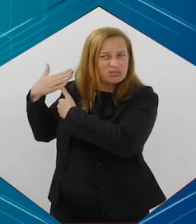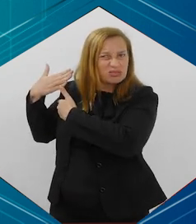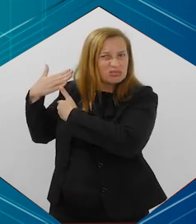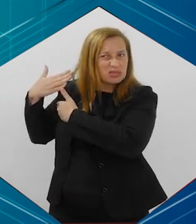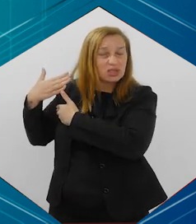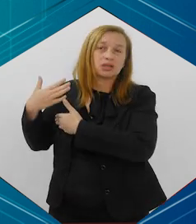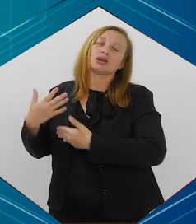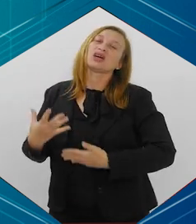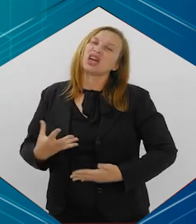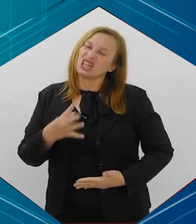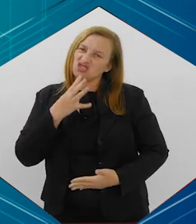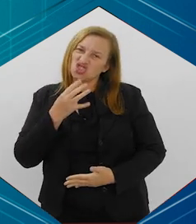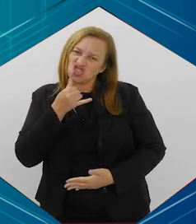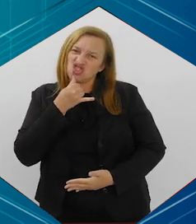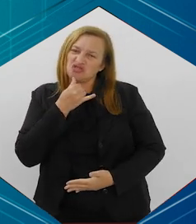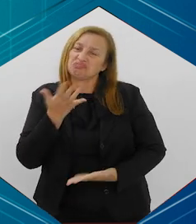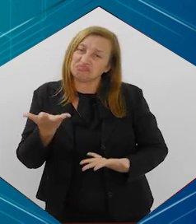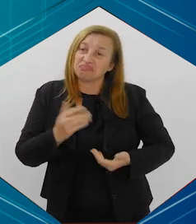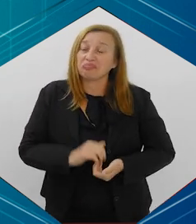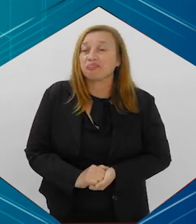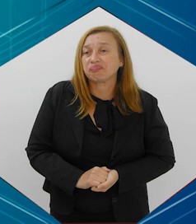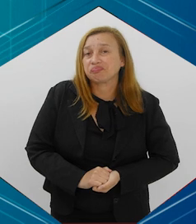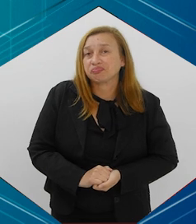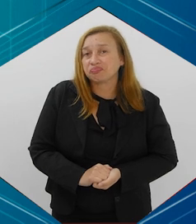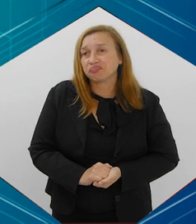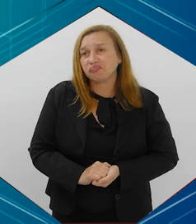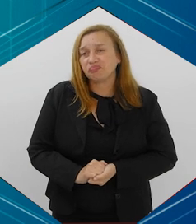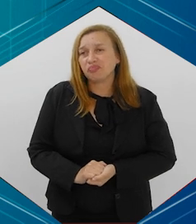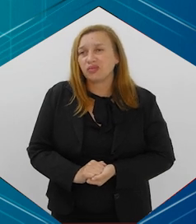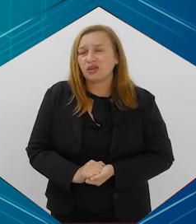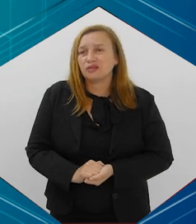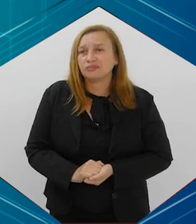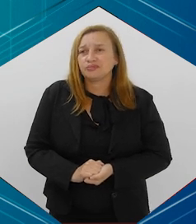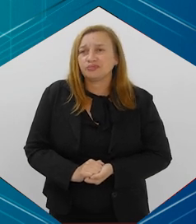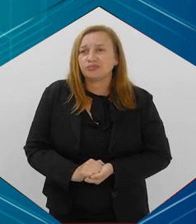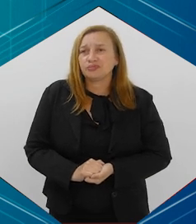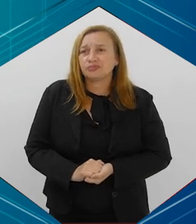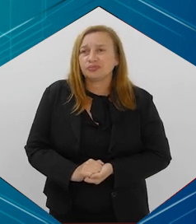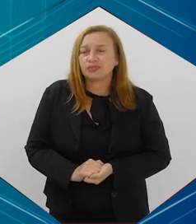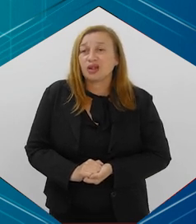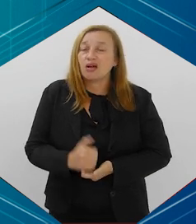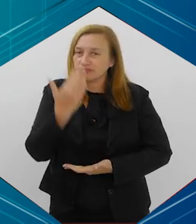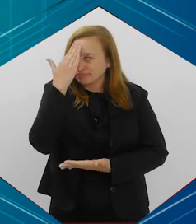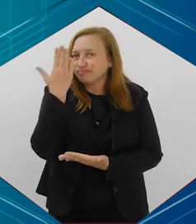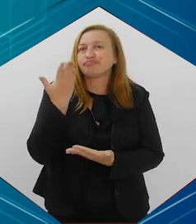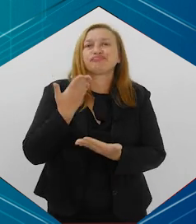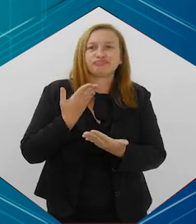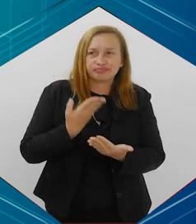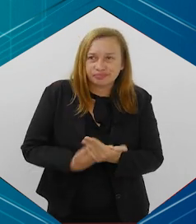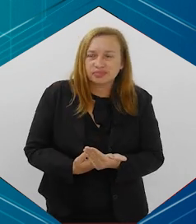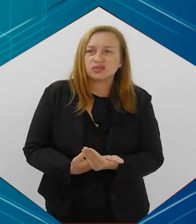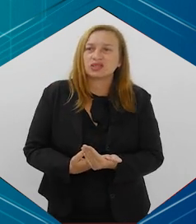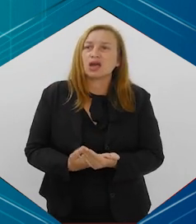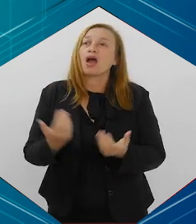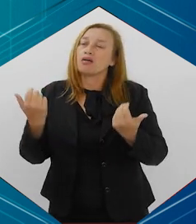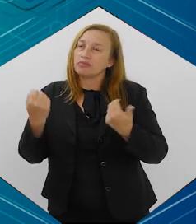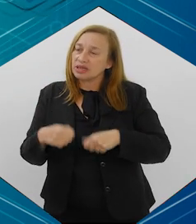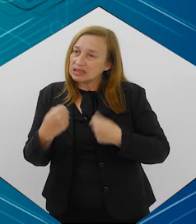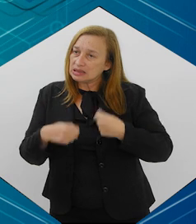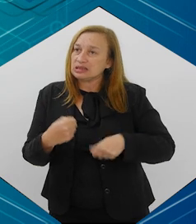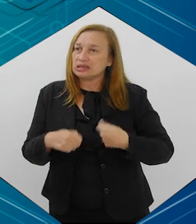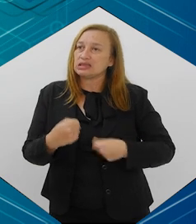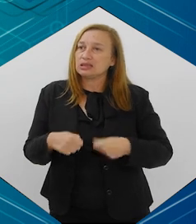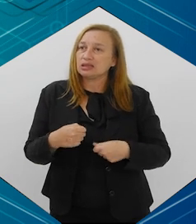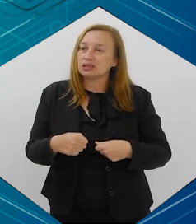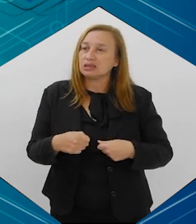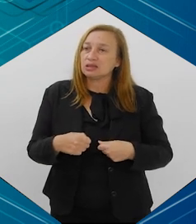é realmente assustador, né? Porque acredito que a gente precisa